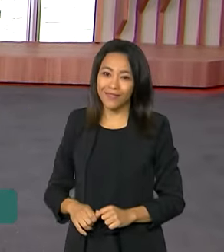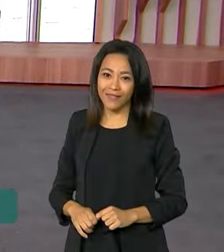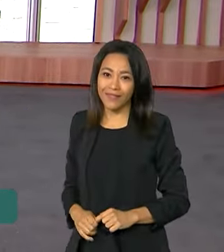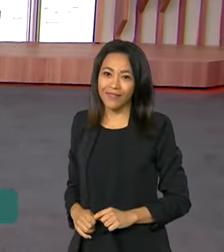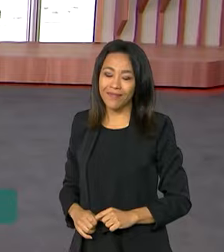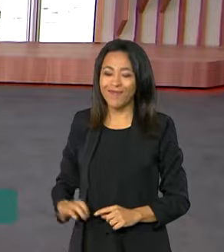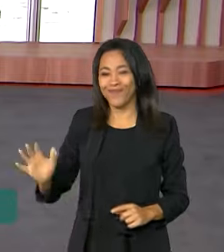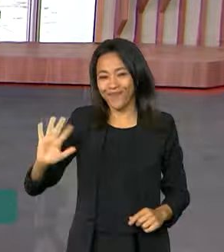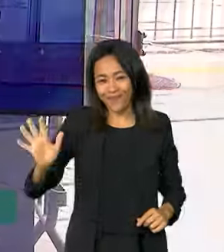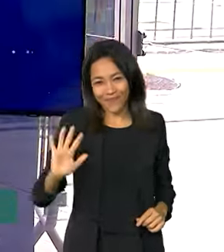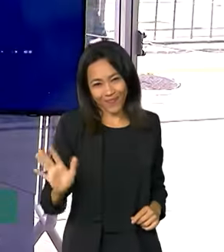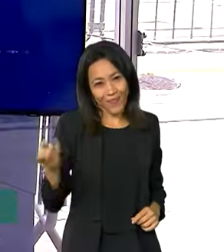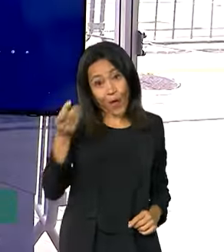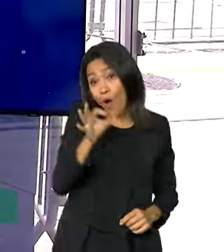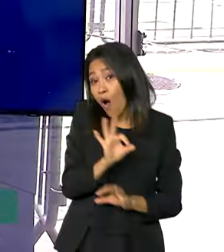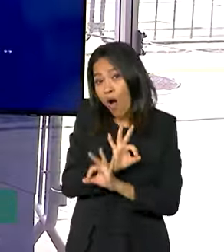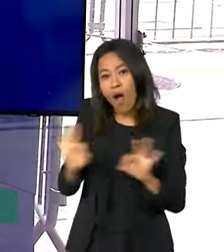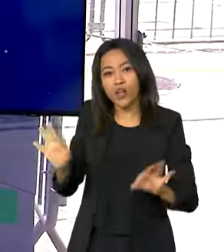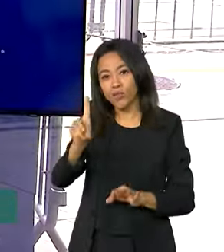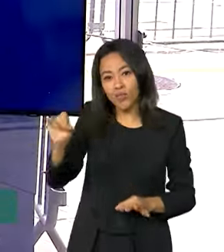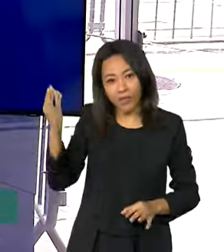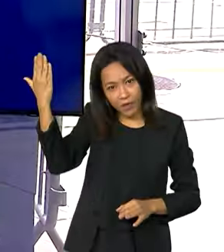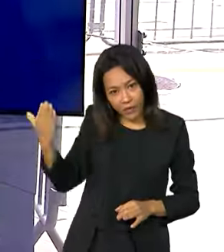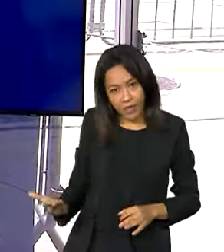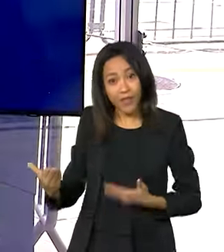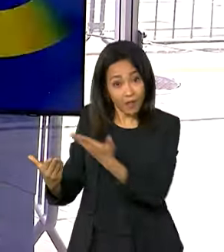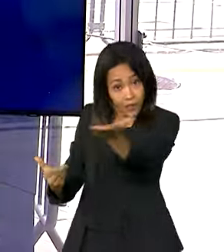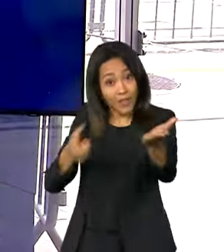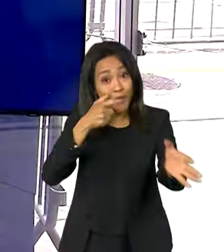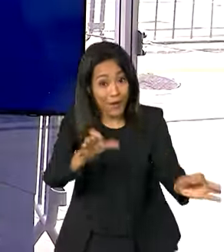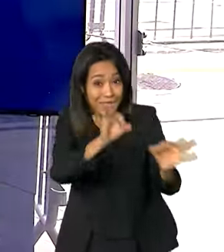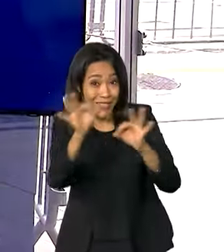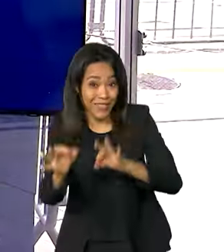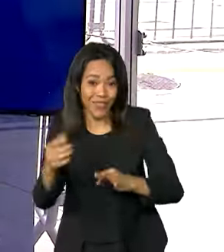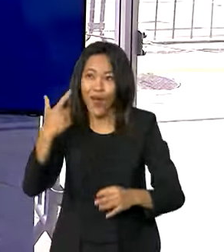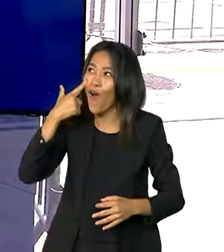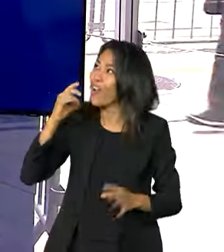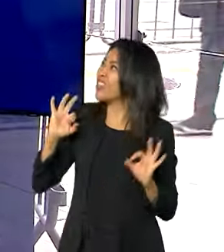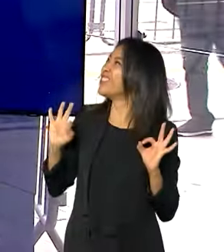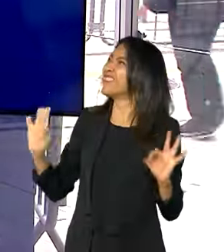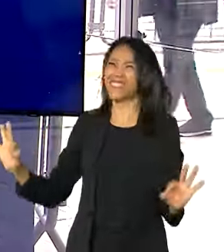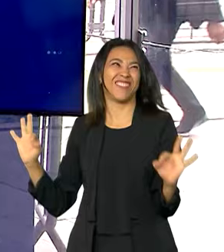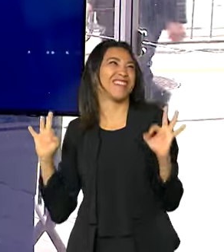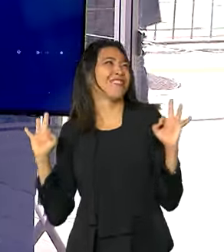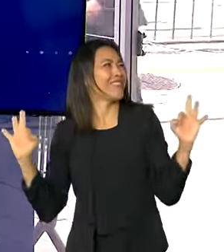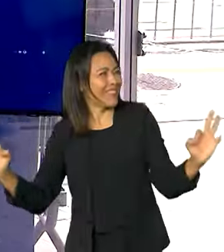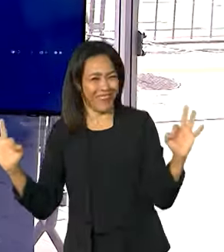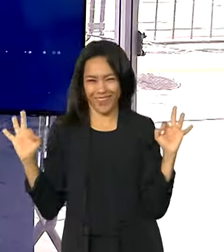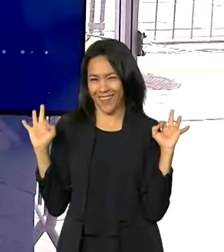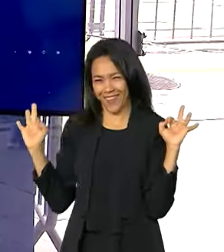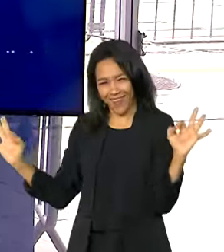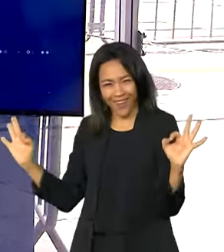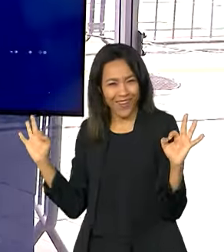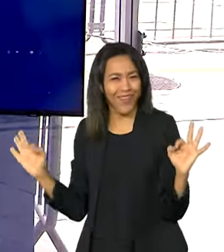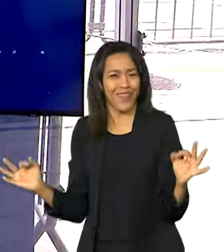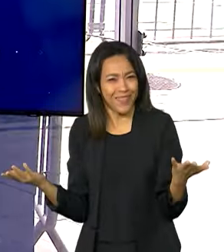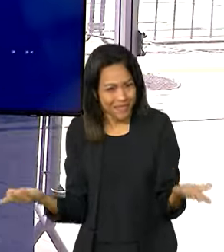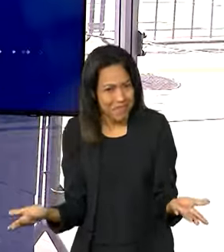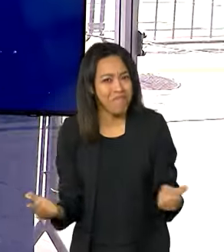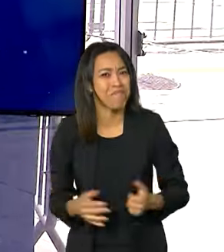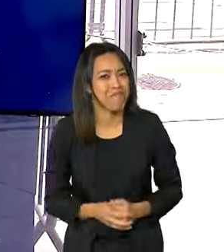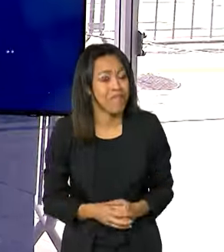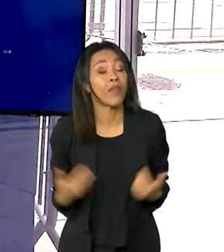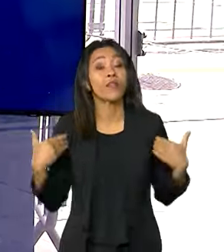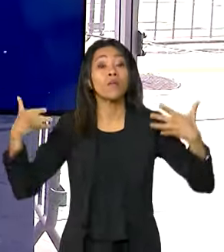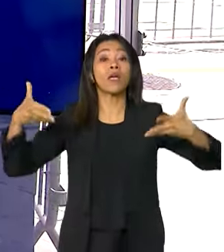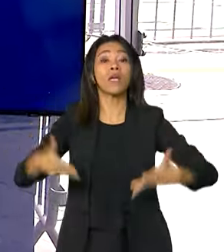Oi, Vanessa. Ótimo dia para você e para quem está com a gente no Brasil em dia. Olha só como estamos chiques, estamos chiquérrimos. Estamos aqui, como você